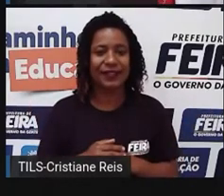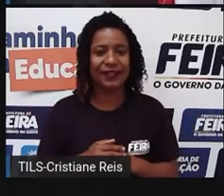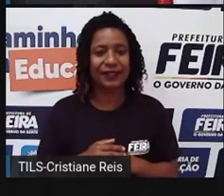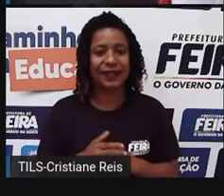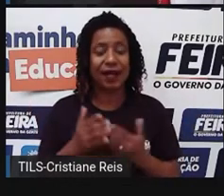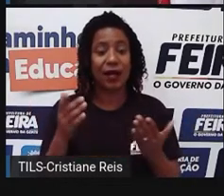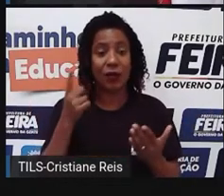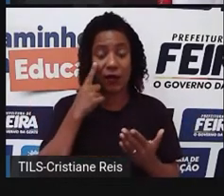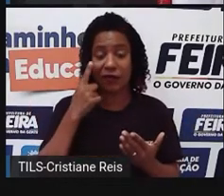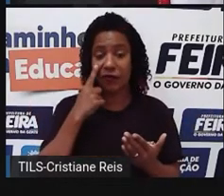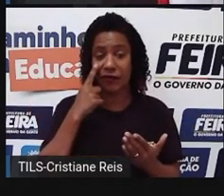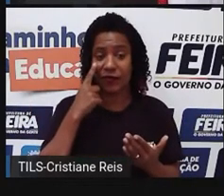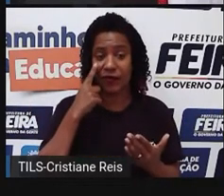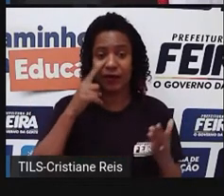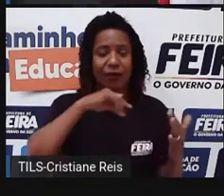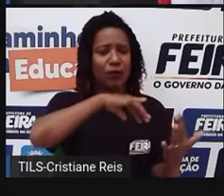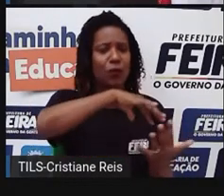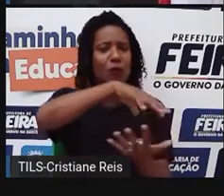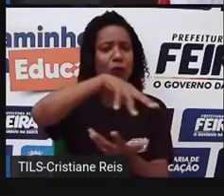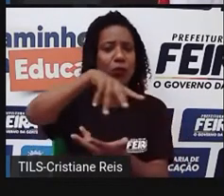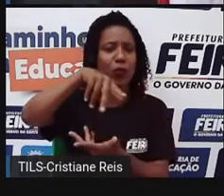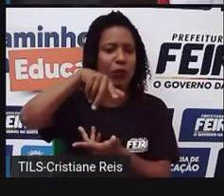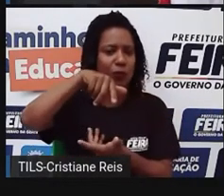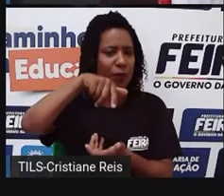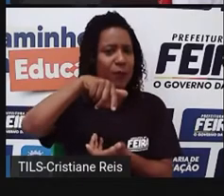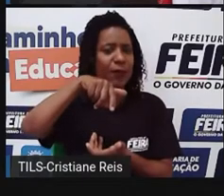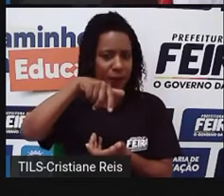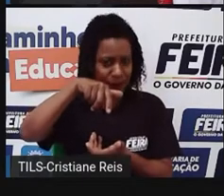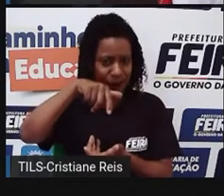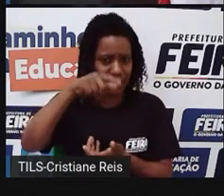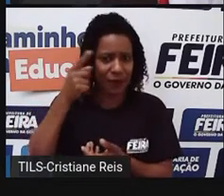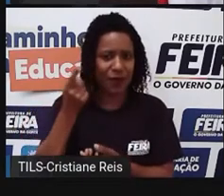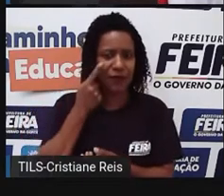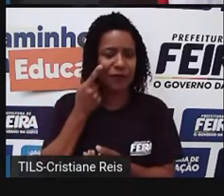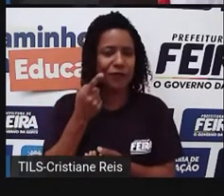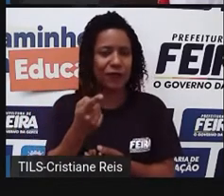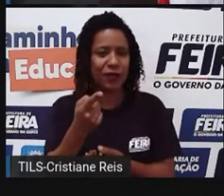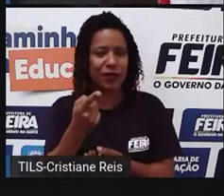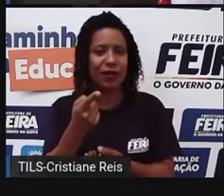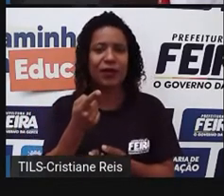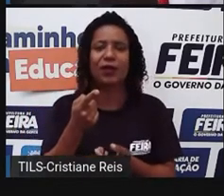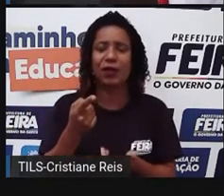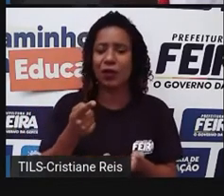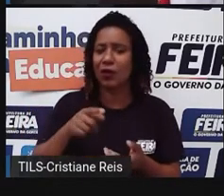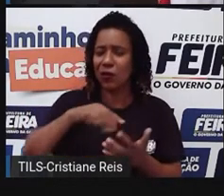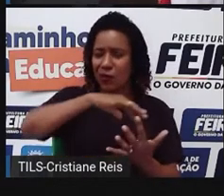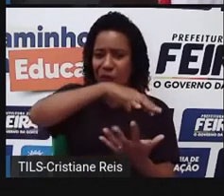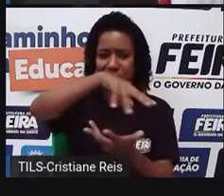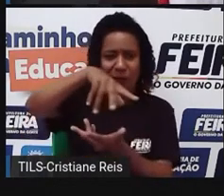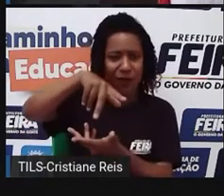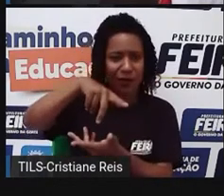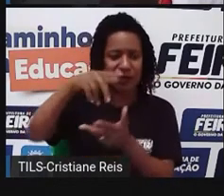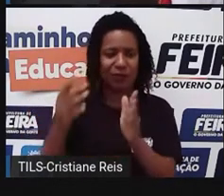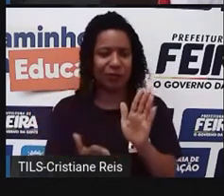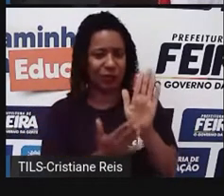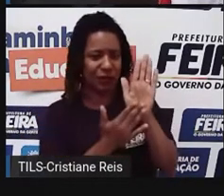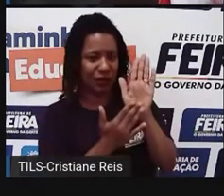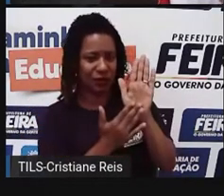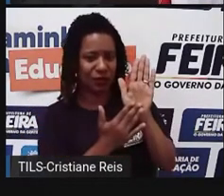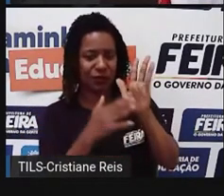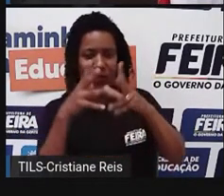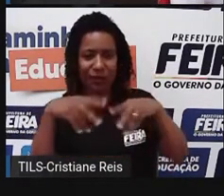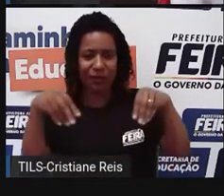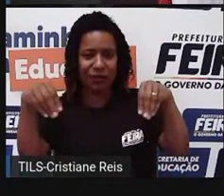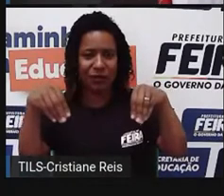observar, né. A primeira pergunta é, o mapa político do mundo está definido? Está definido? Você